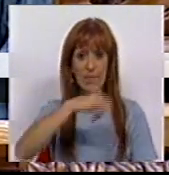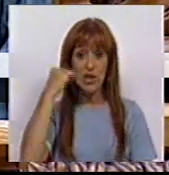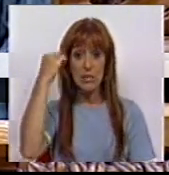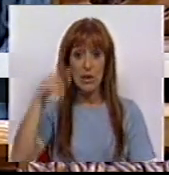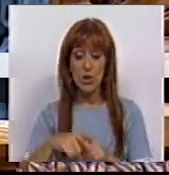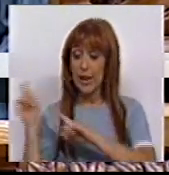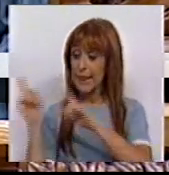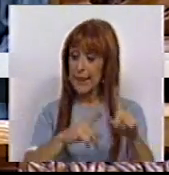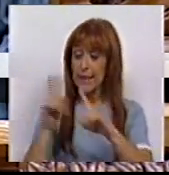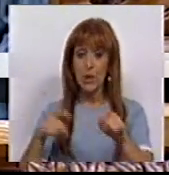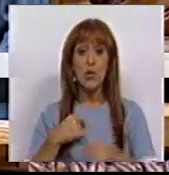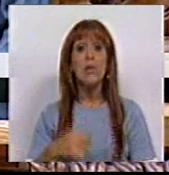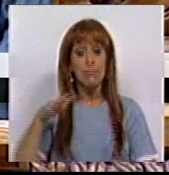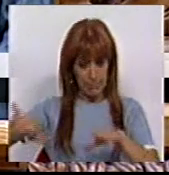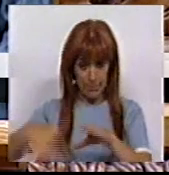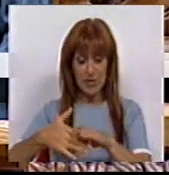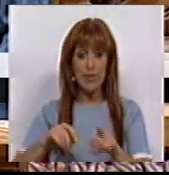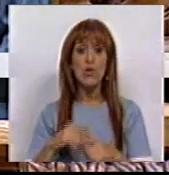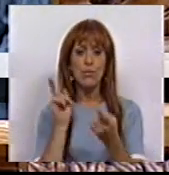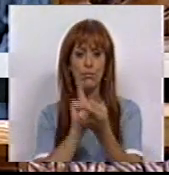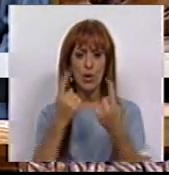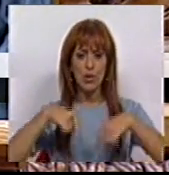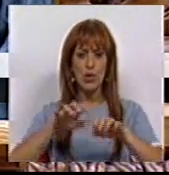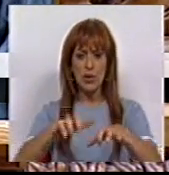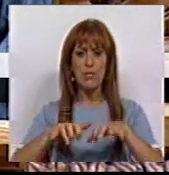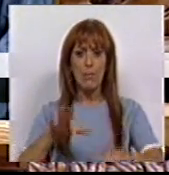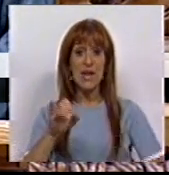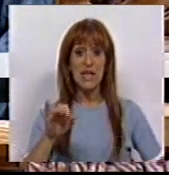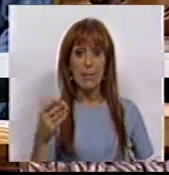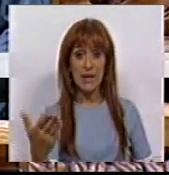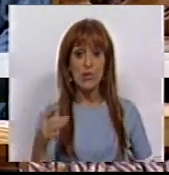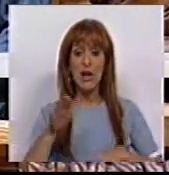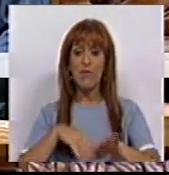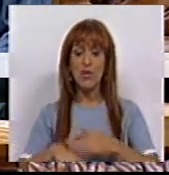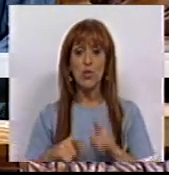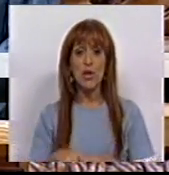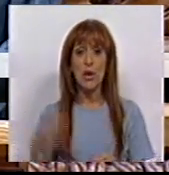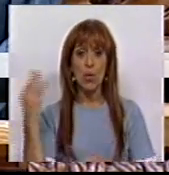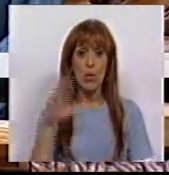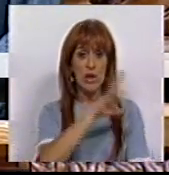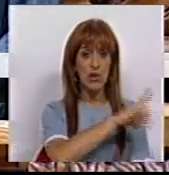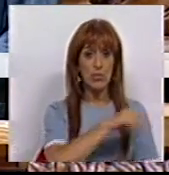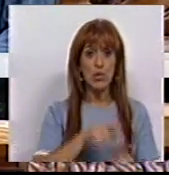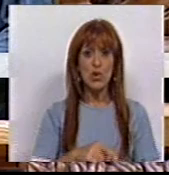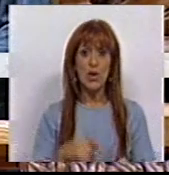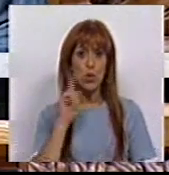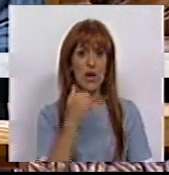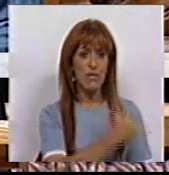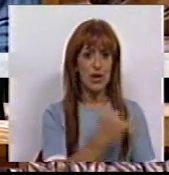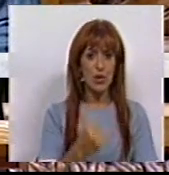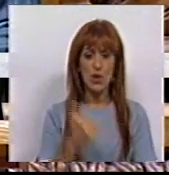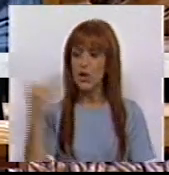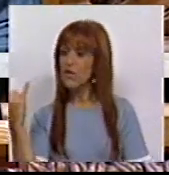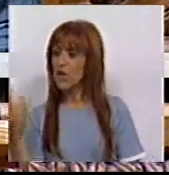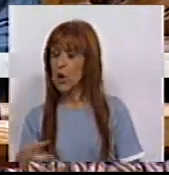especialistas de transportes que participaram nas audições parlamentares do PCP, realizadas no Porto e em Lisboa, nos dias 22 e